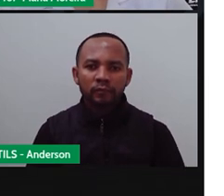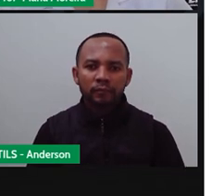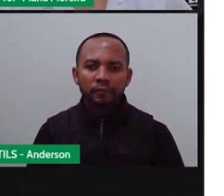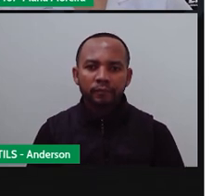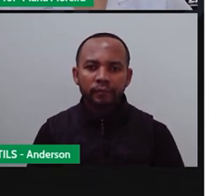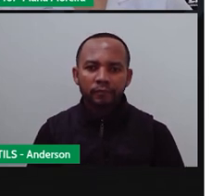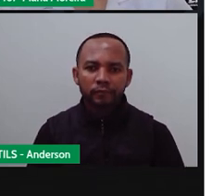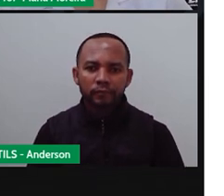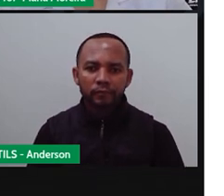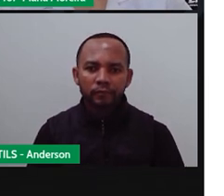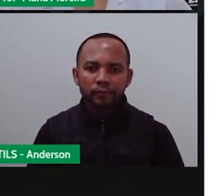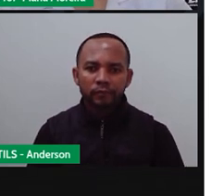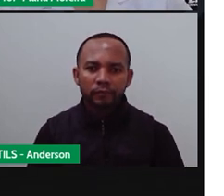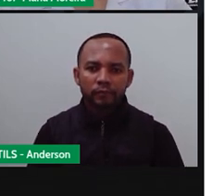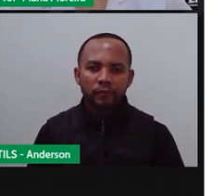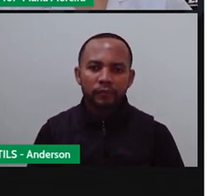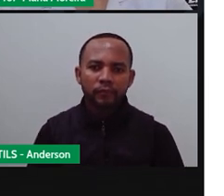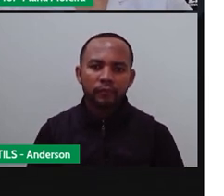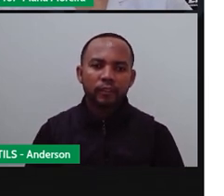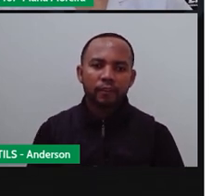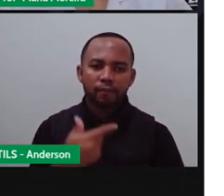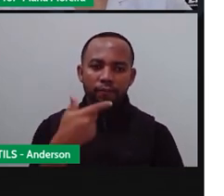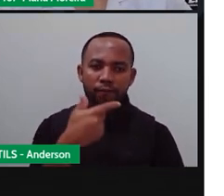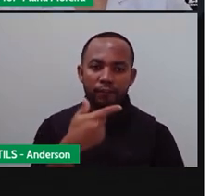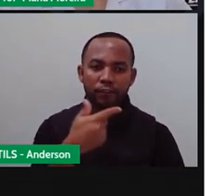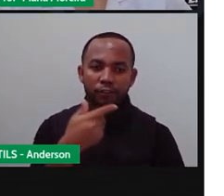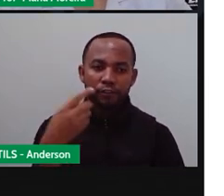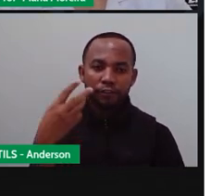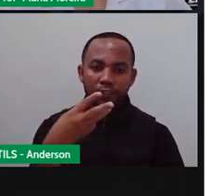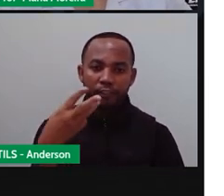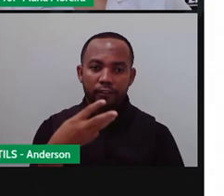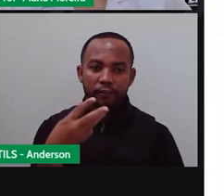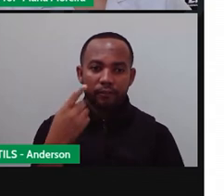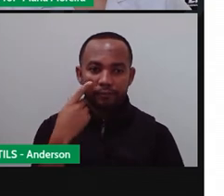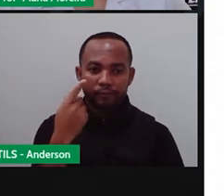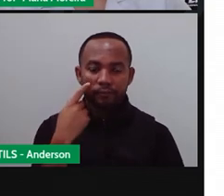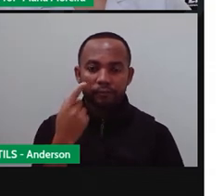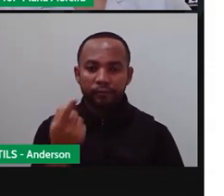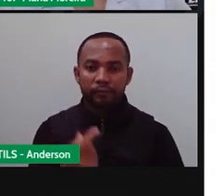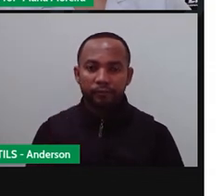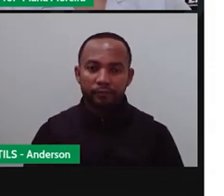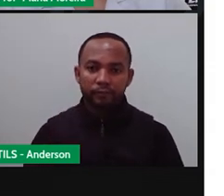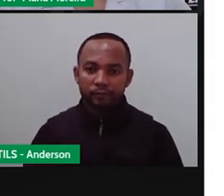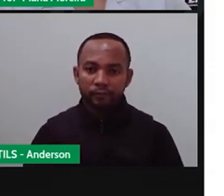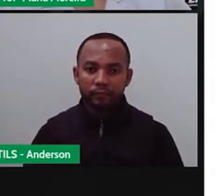e um, vinte e dois, vinte e três. Vinte ó.